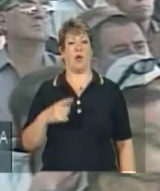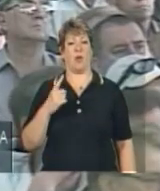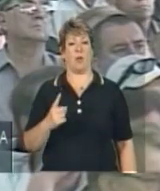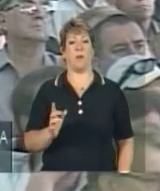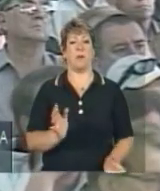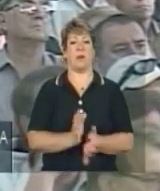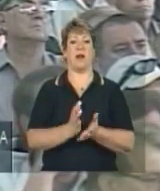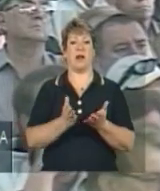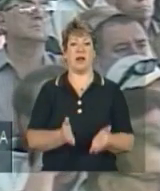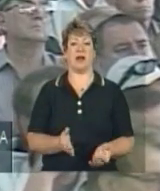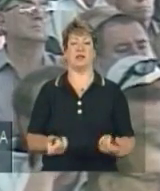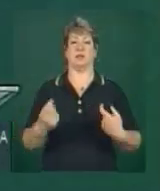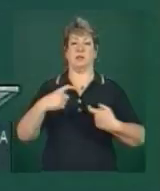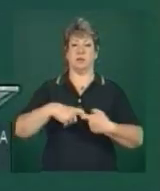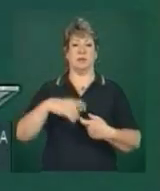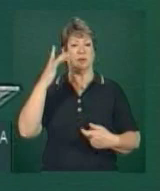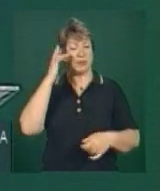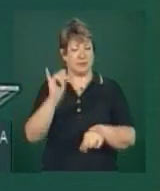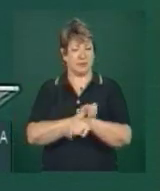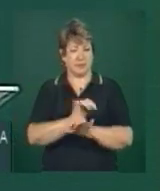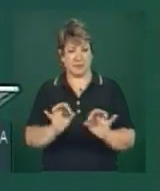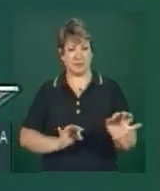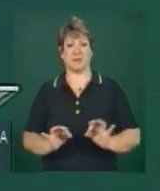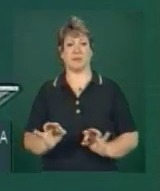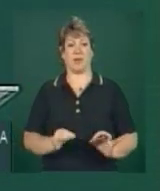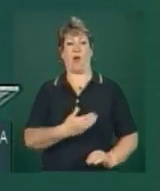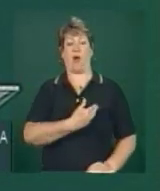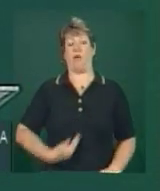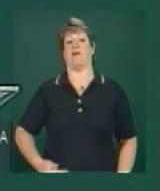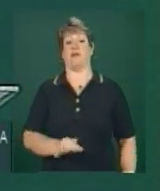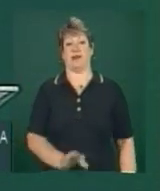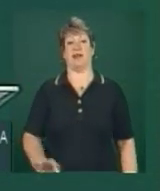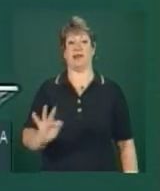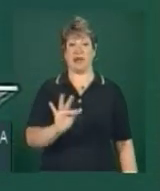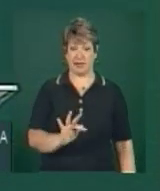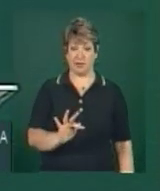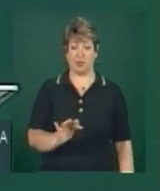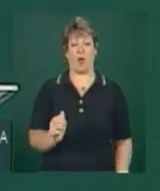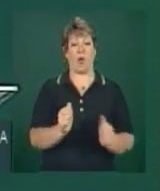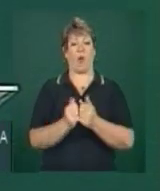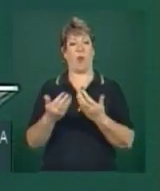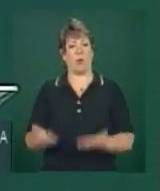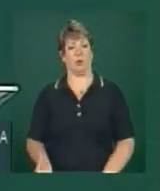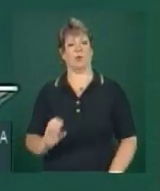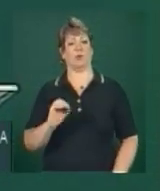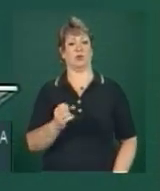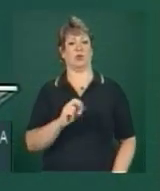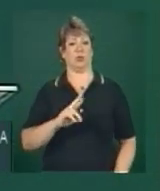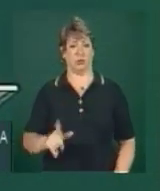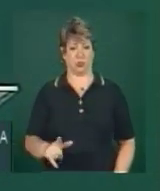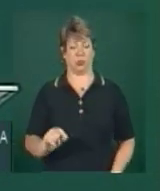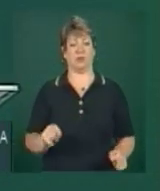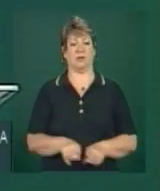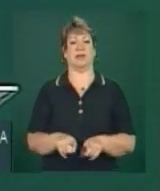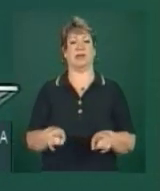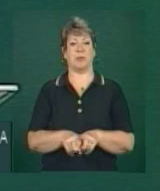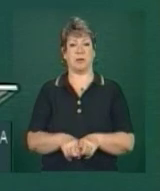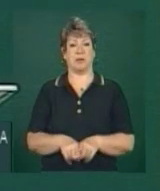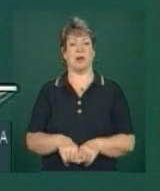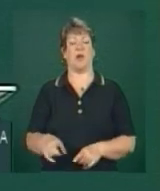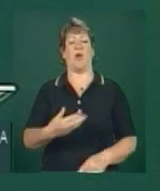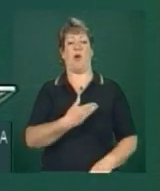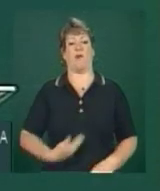parte de uma parceria estratégica do governo federal com o Rio Grande do Sul, com o governo